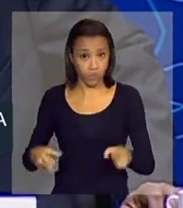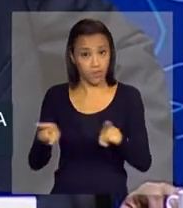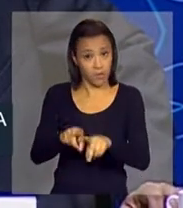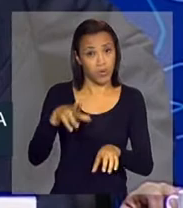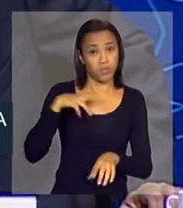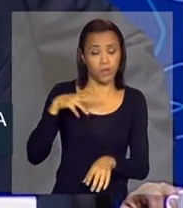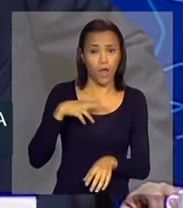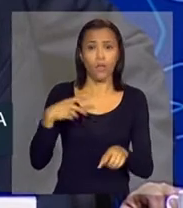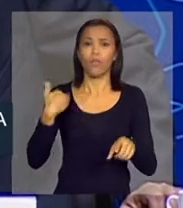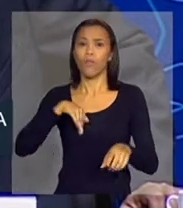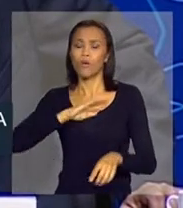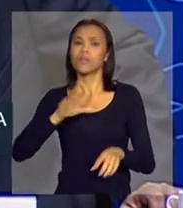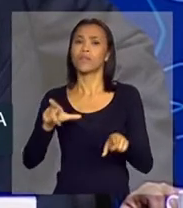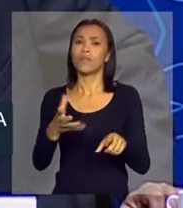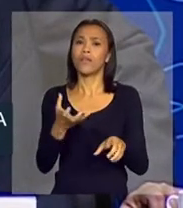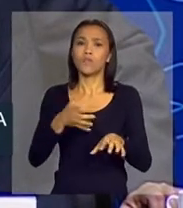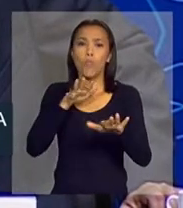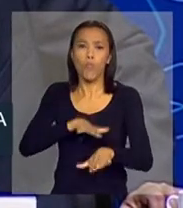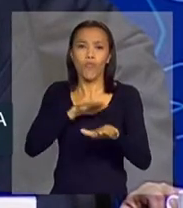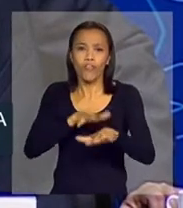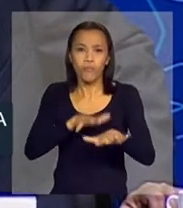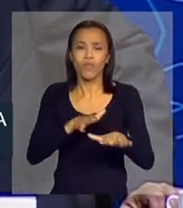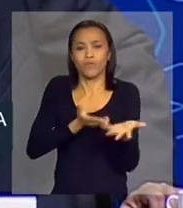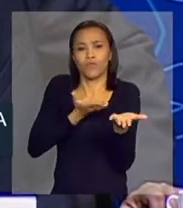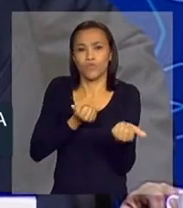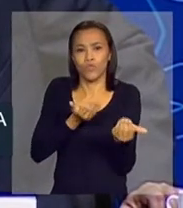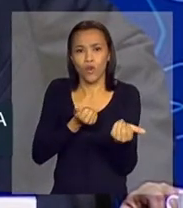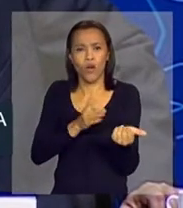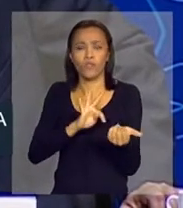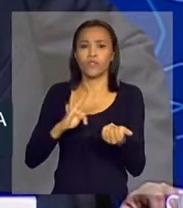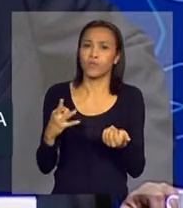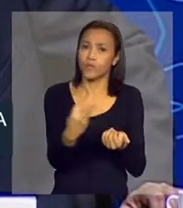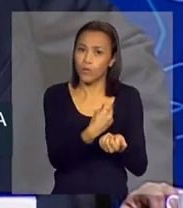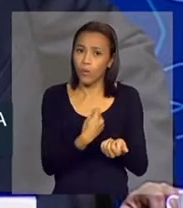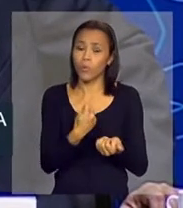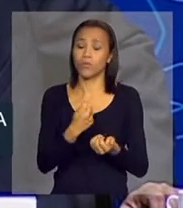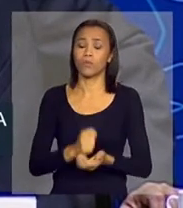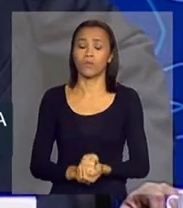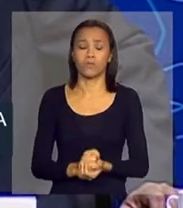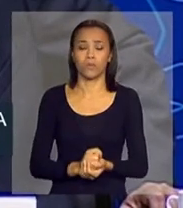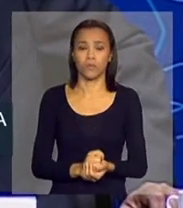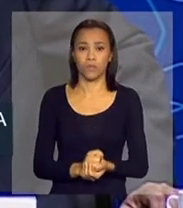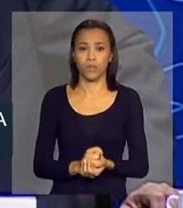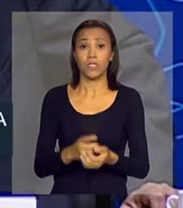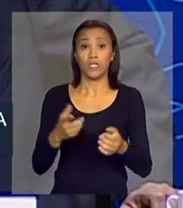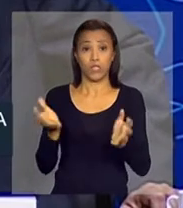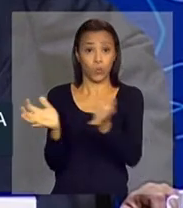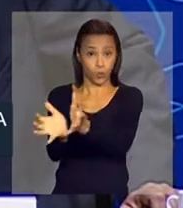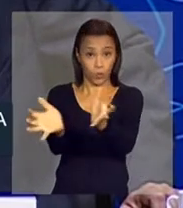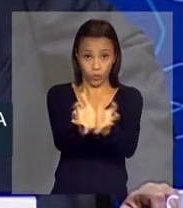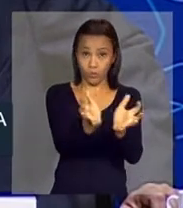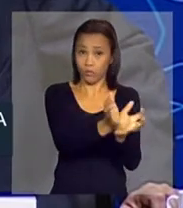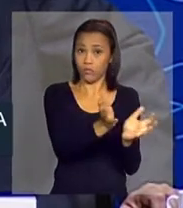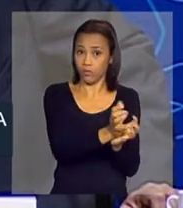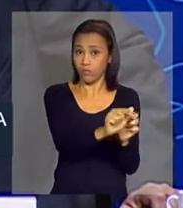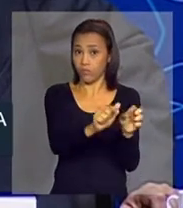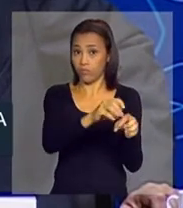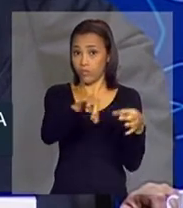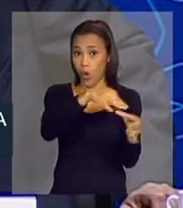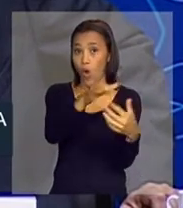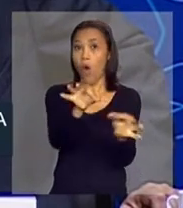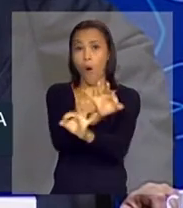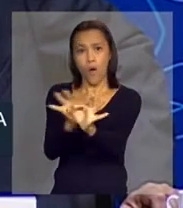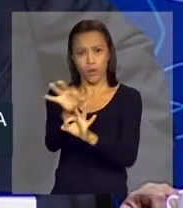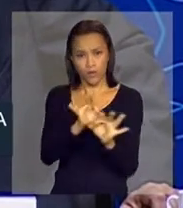dos movimentos de juventude, de todas as juventudes e das suas organizações no Brasil. Já